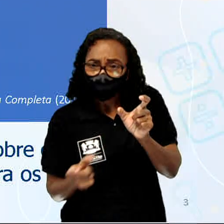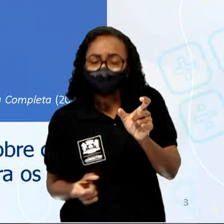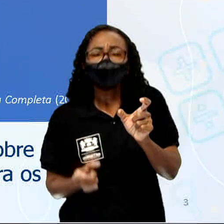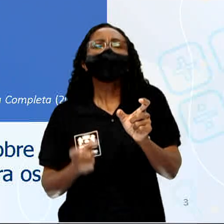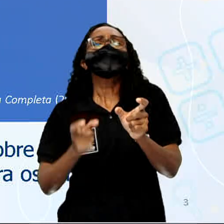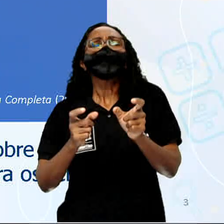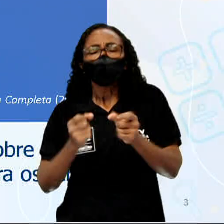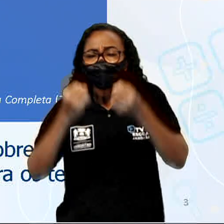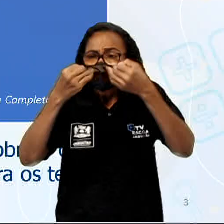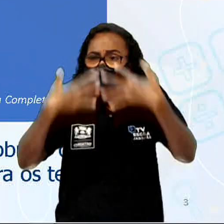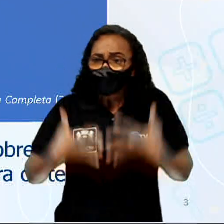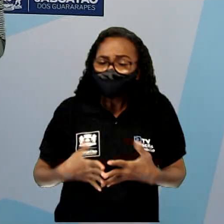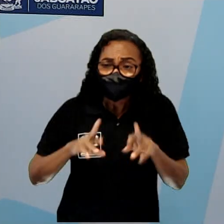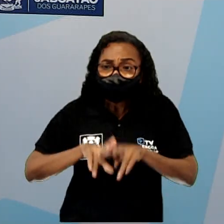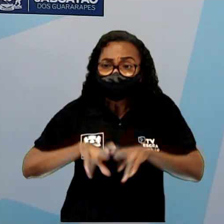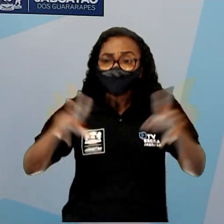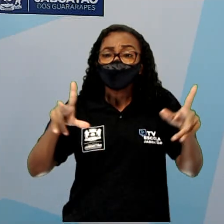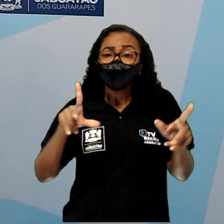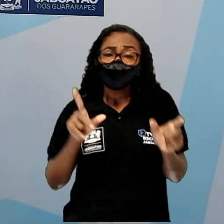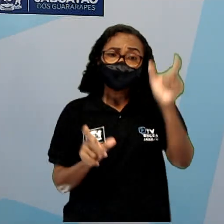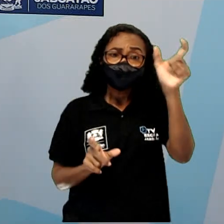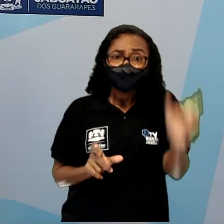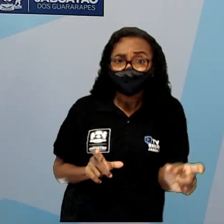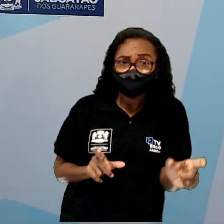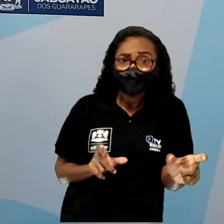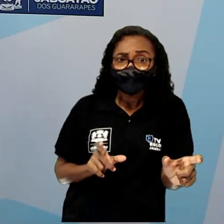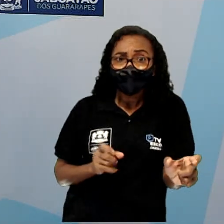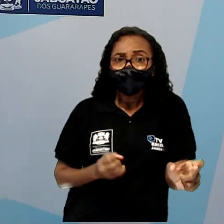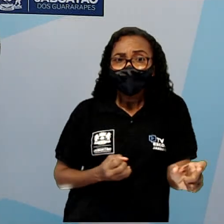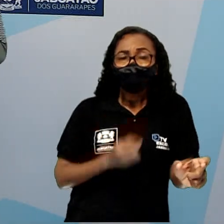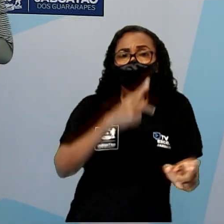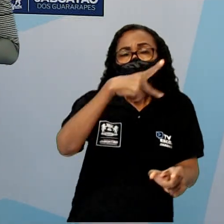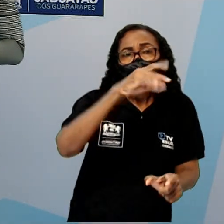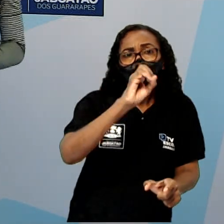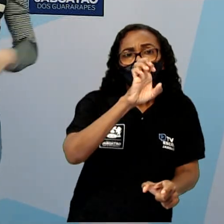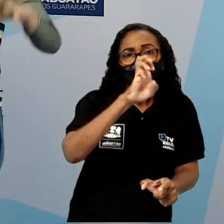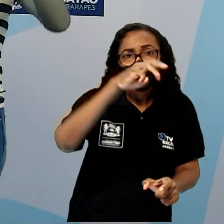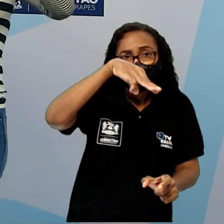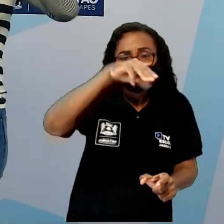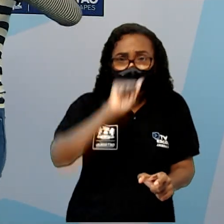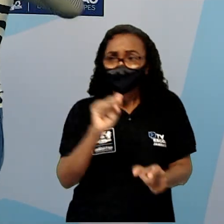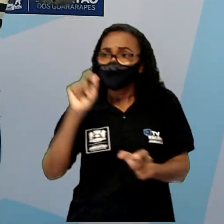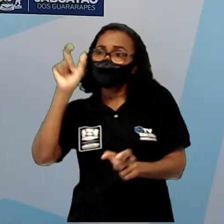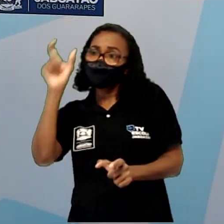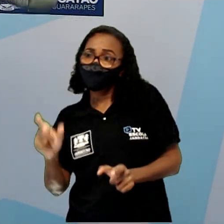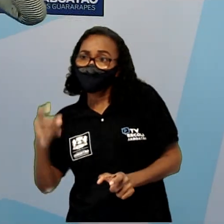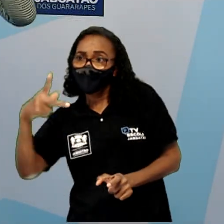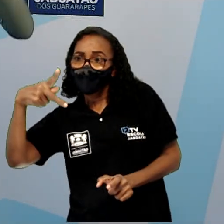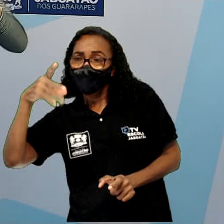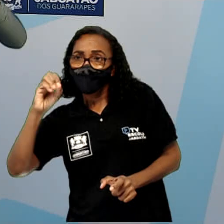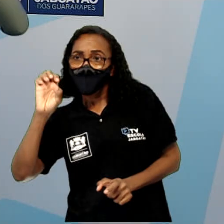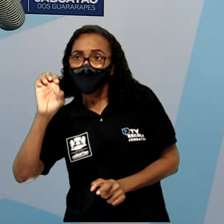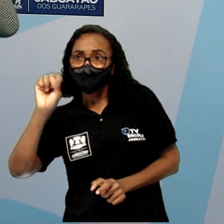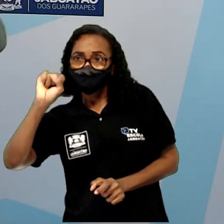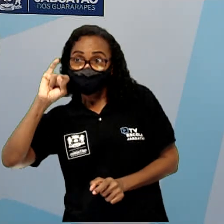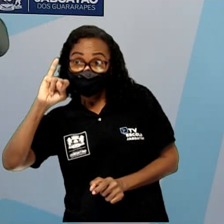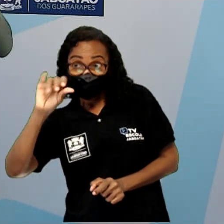sobre a diferença entre poema e poesia. Vamos resgatar qual é essa diferenciação? Então, quando eu tenho um